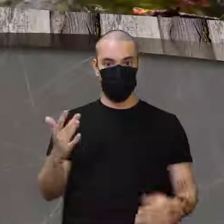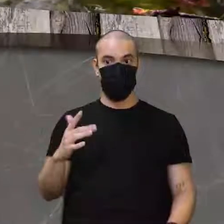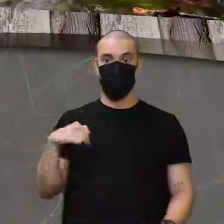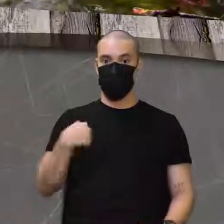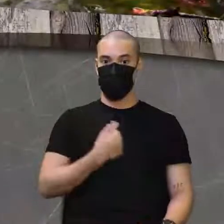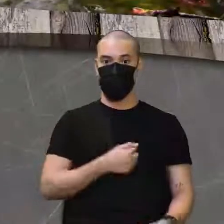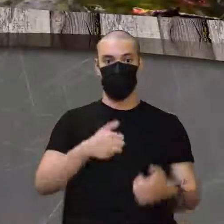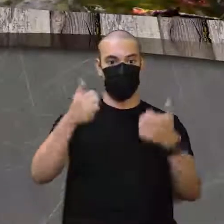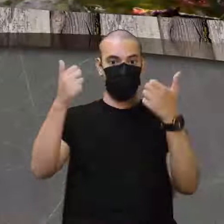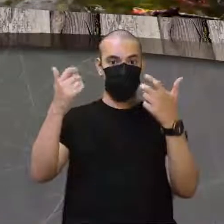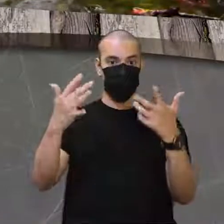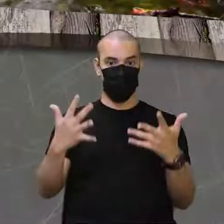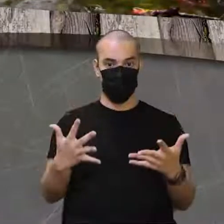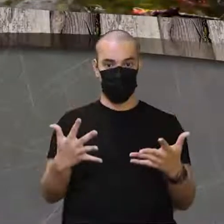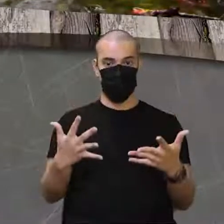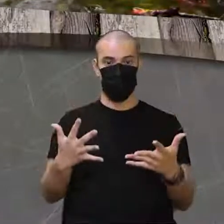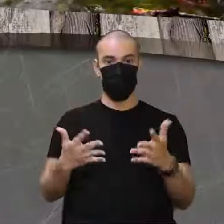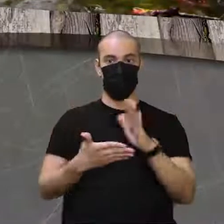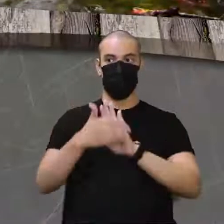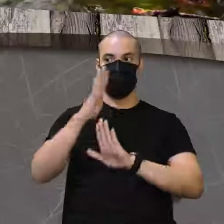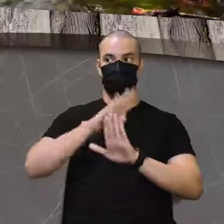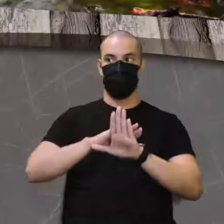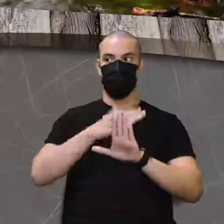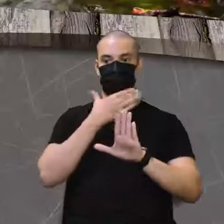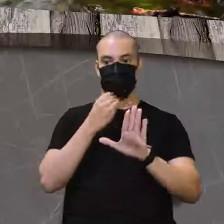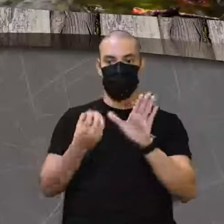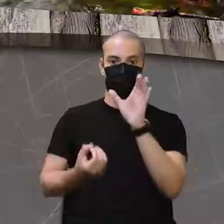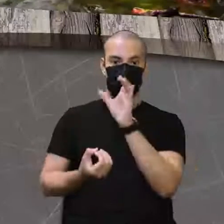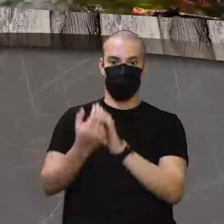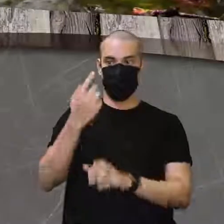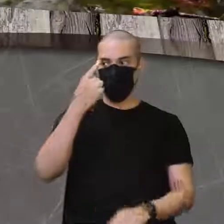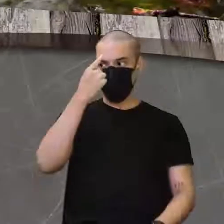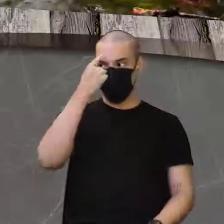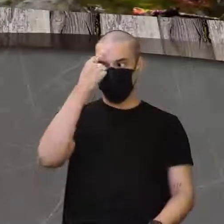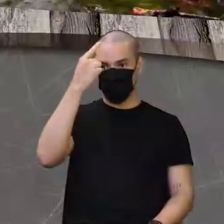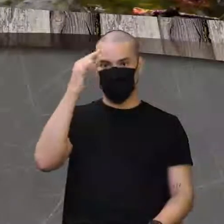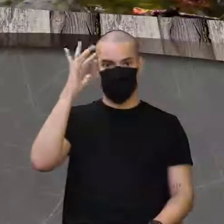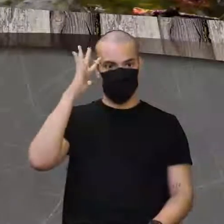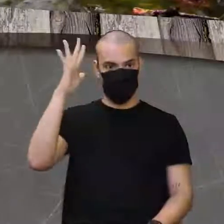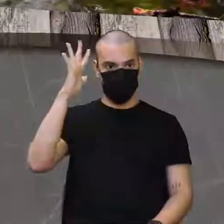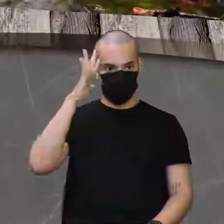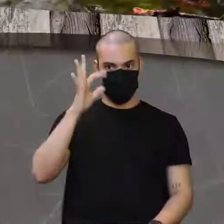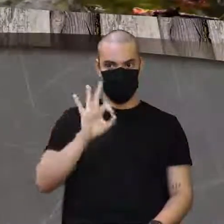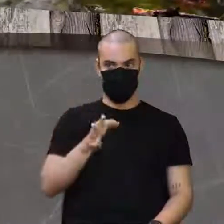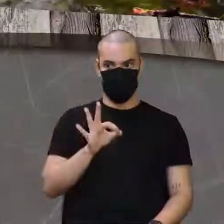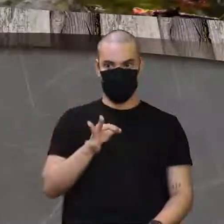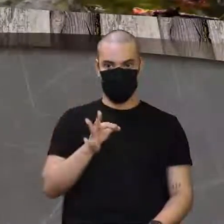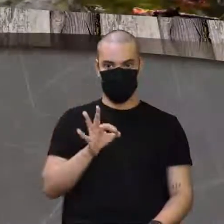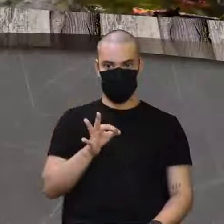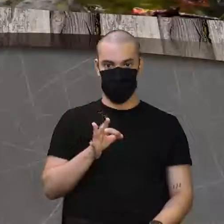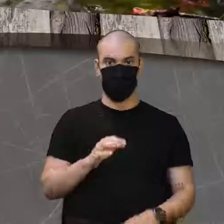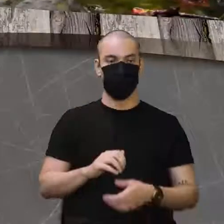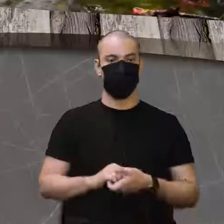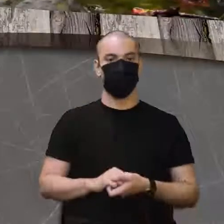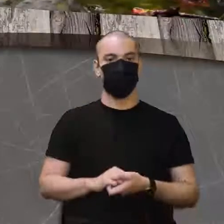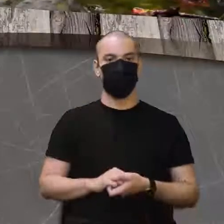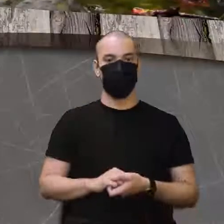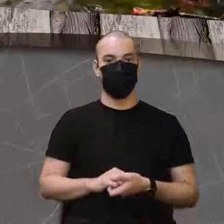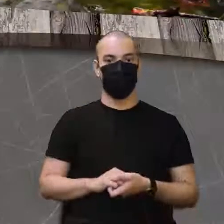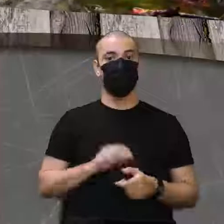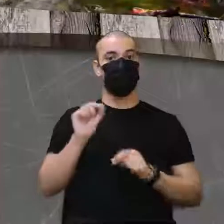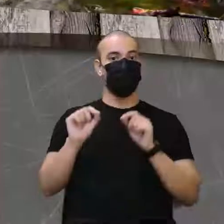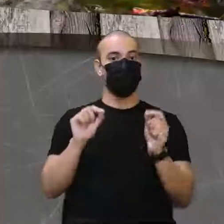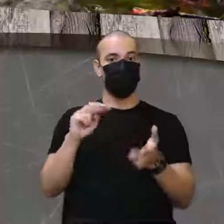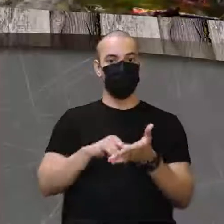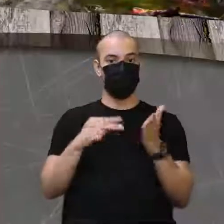com o Hipócrates de Cos, que foi o criador aí dessa teoria, tá bom? Da pangênese. O que que era